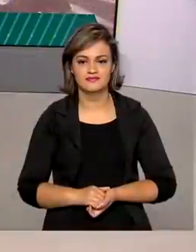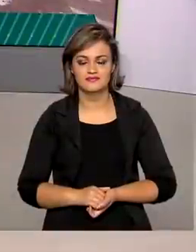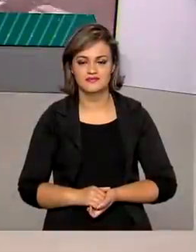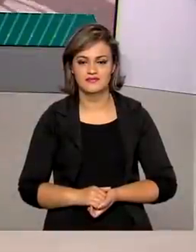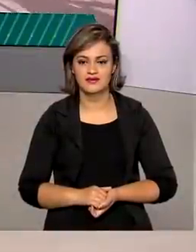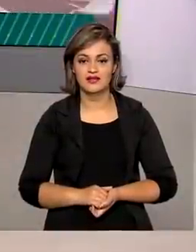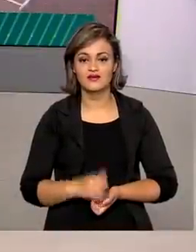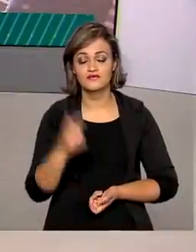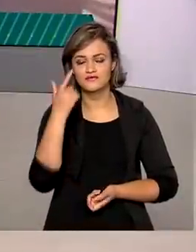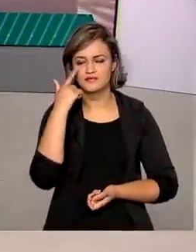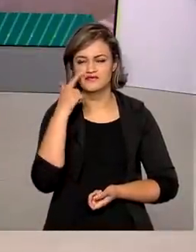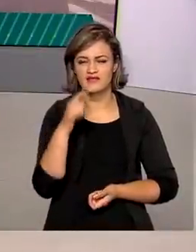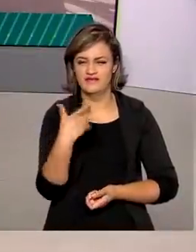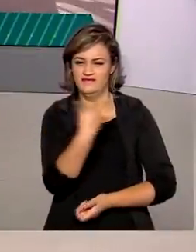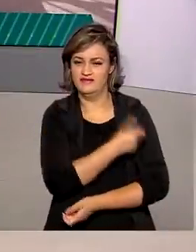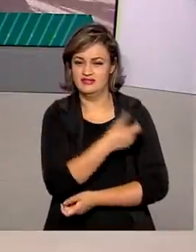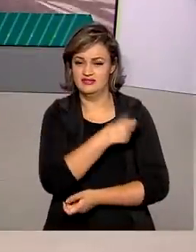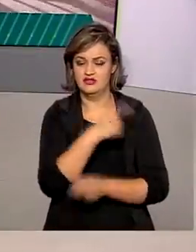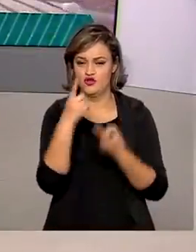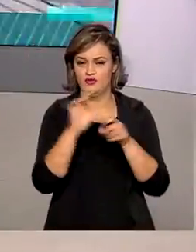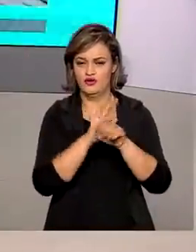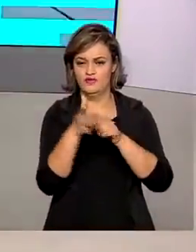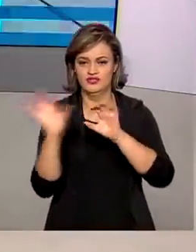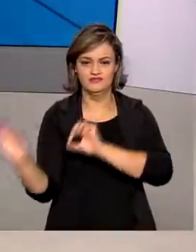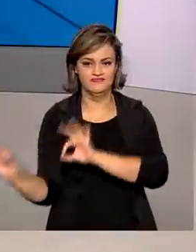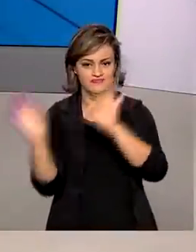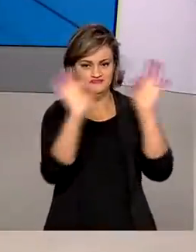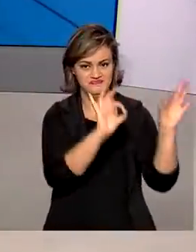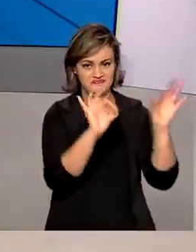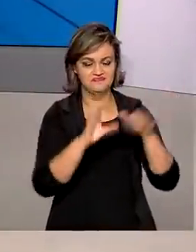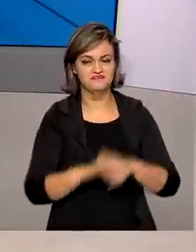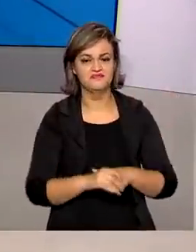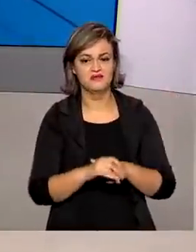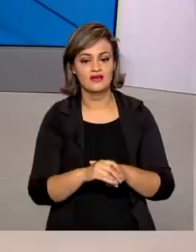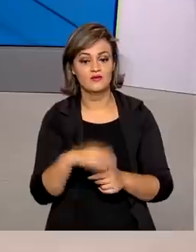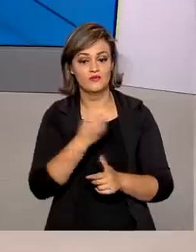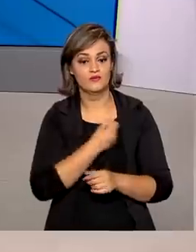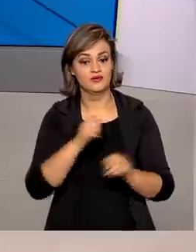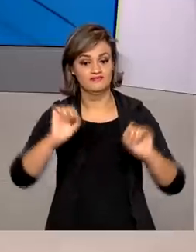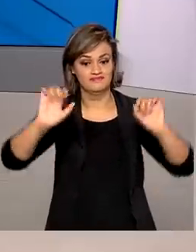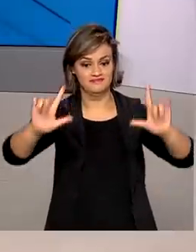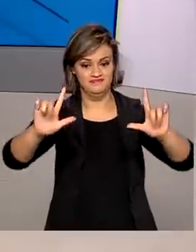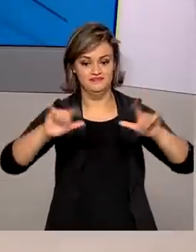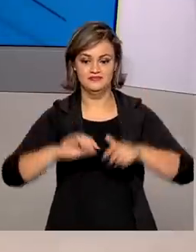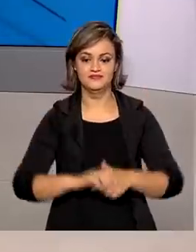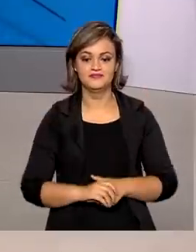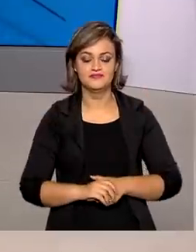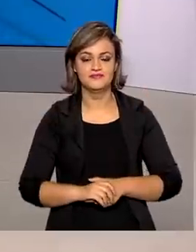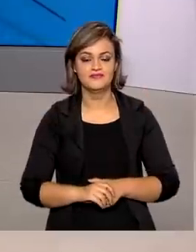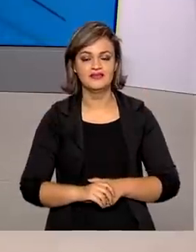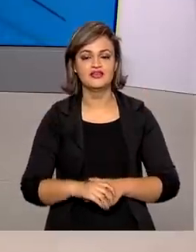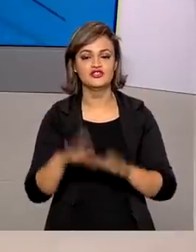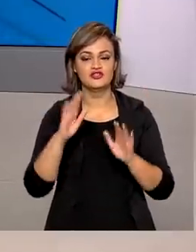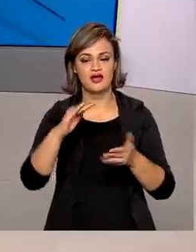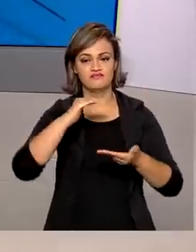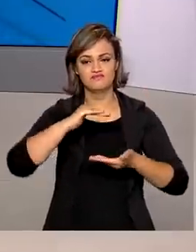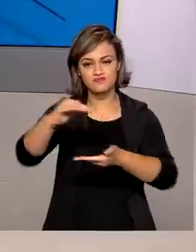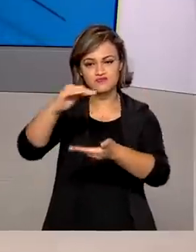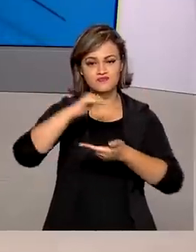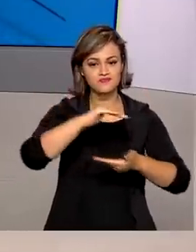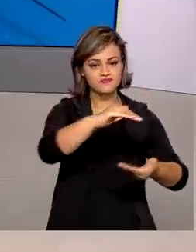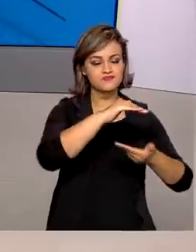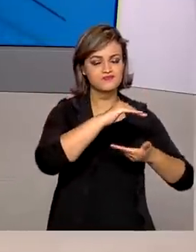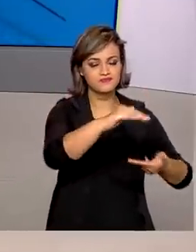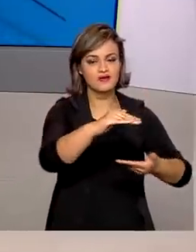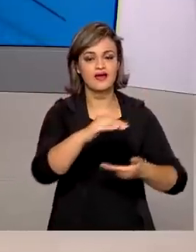Vamos ver como está a vacinação contra a covid-19 no país? Os números aparecem aqui no nosso telão, já foram distribuídas pelo